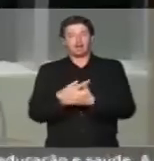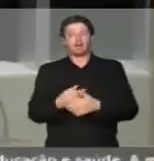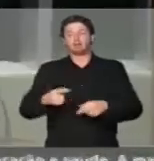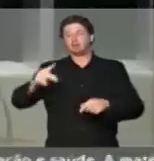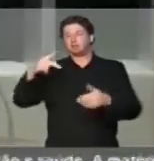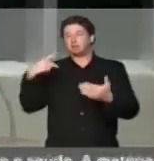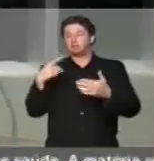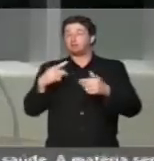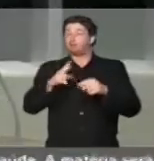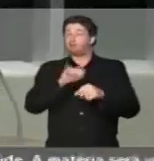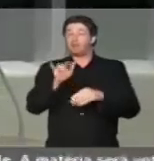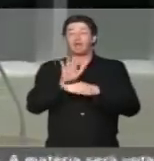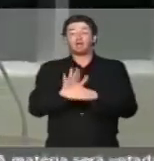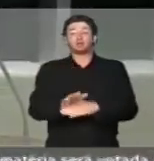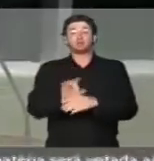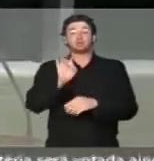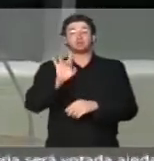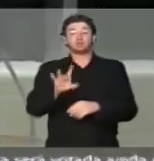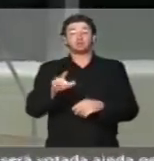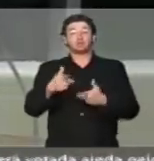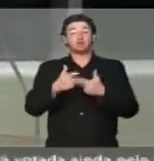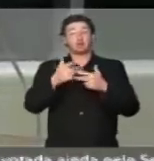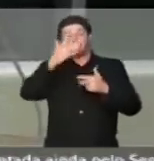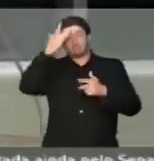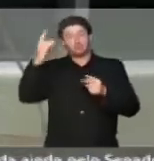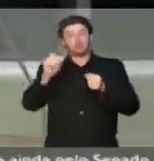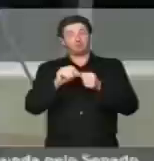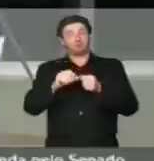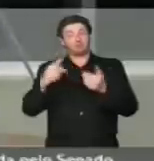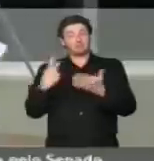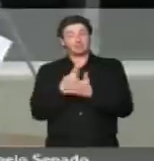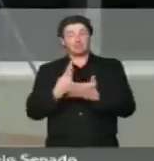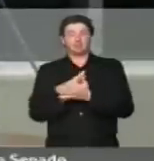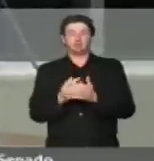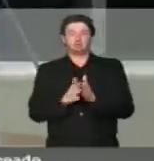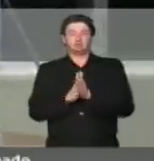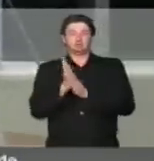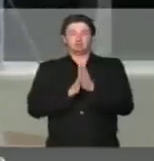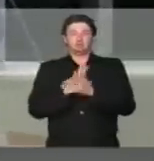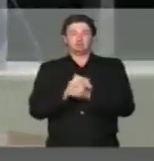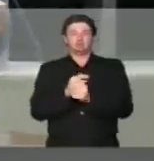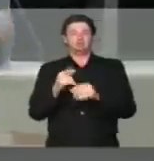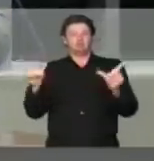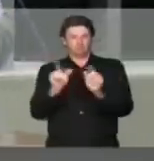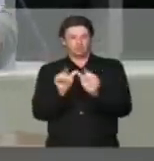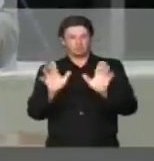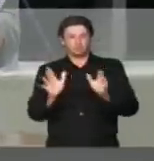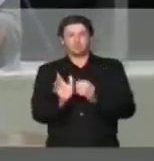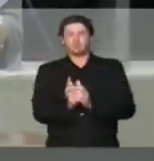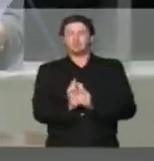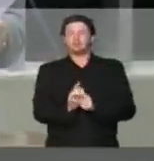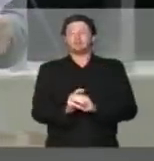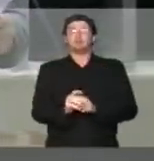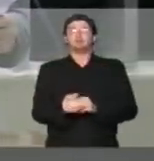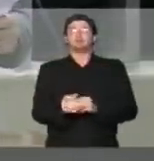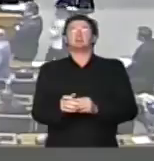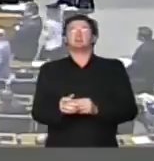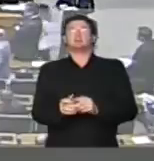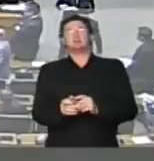equivocado e vai beneficiar o infrator. Só para resumir, o